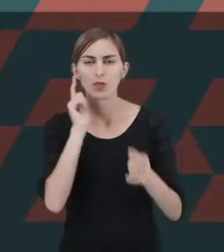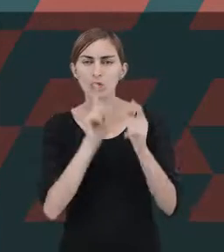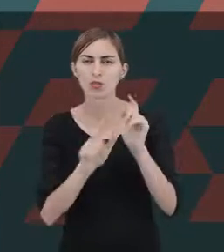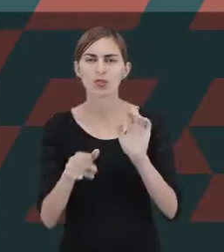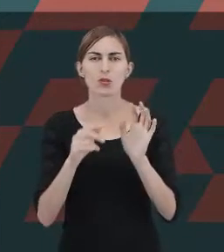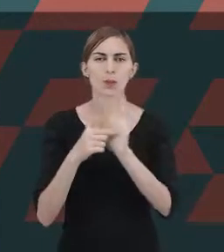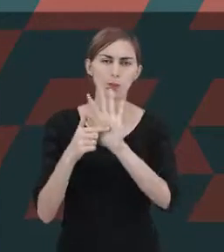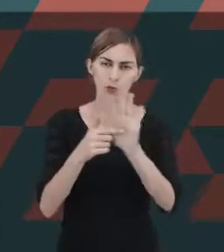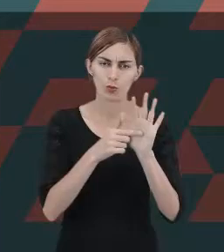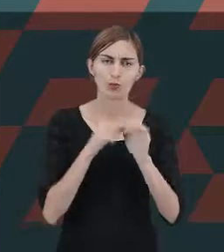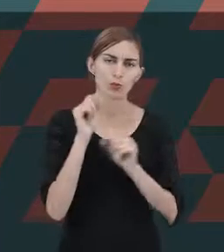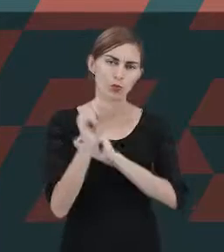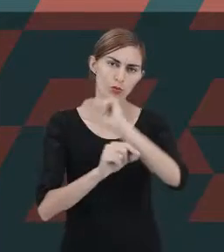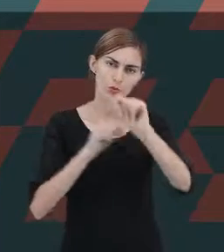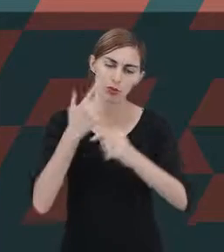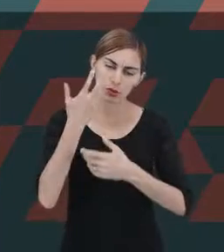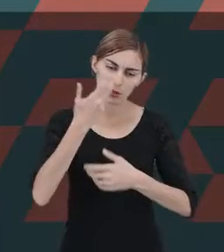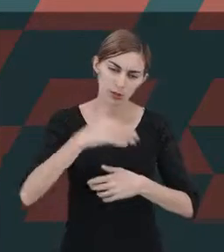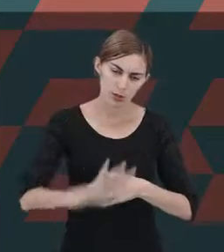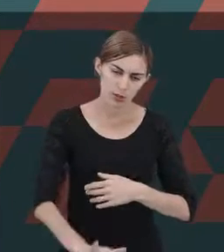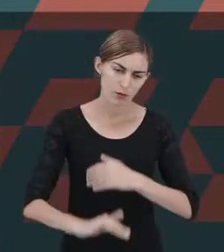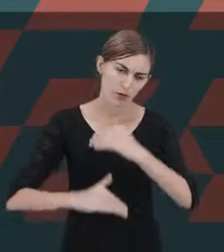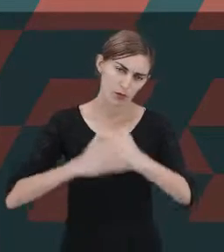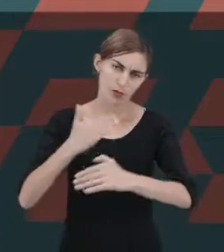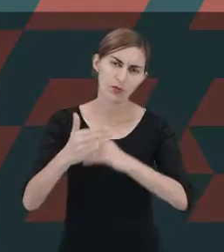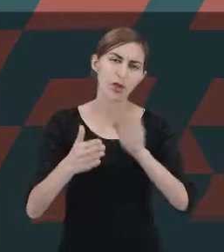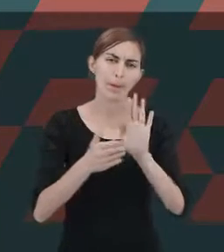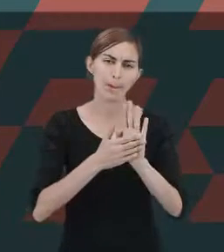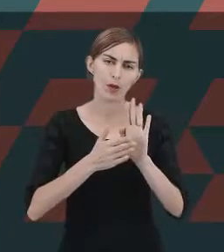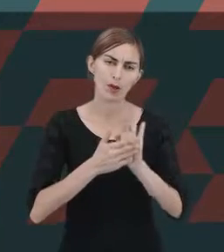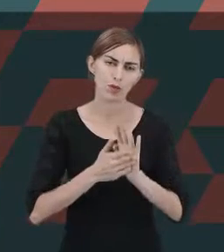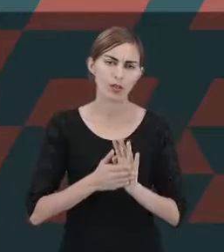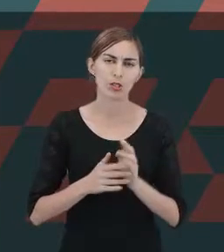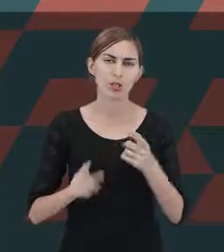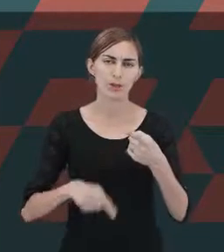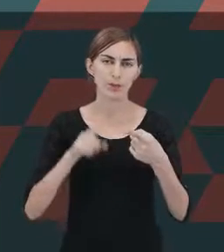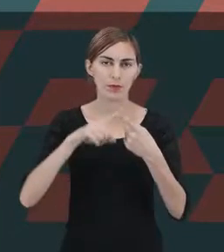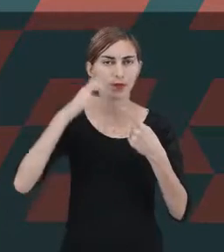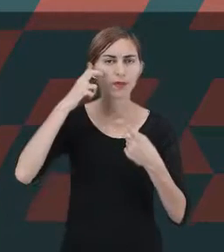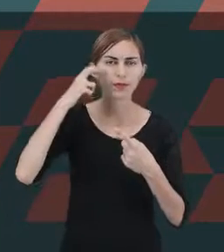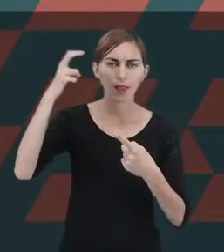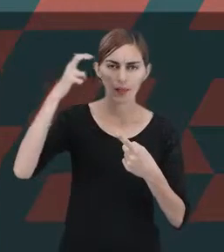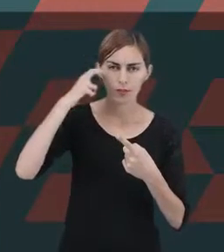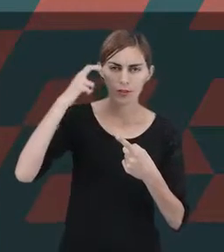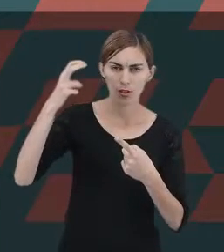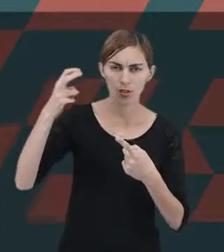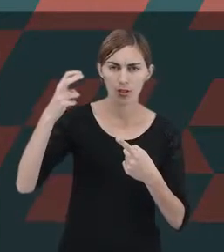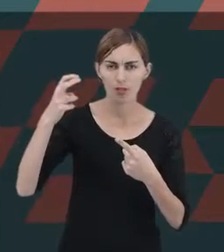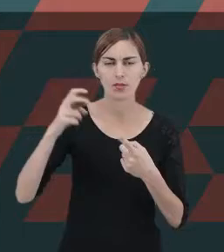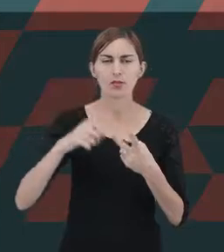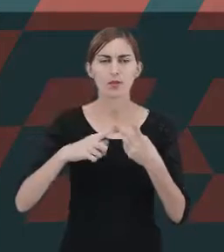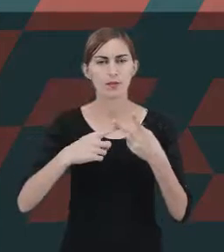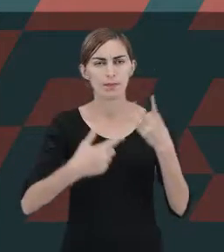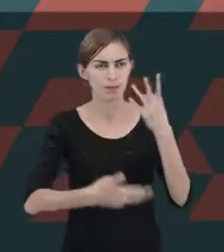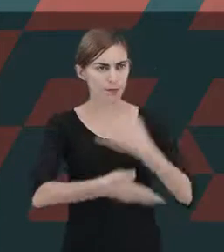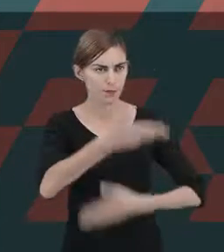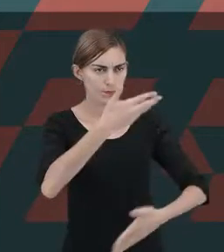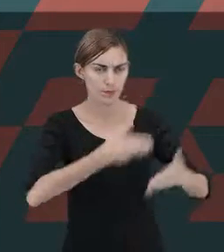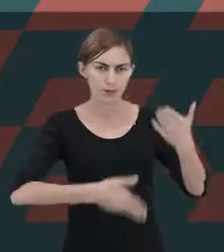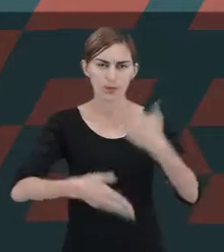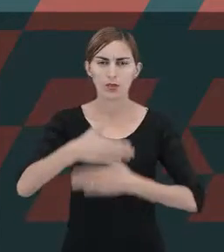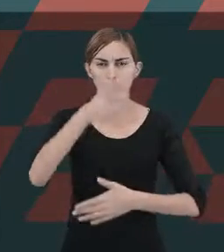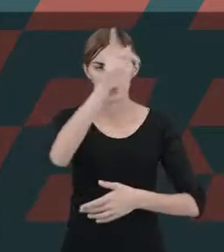que o desenvolvimento infantil é pautado pela inteligência, as relações entre eu e o outro,